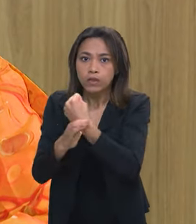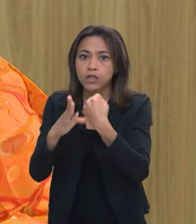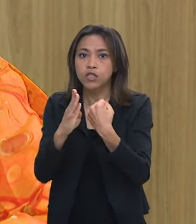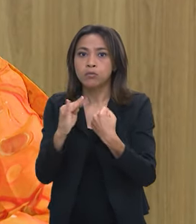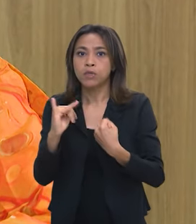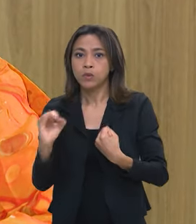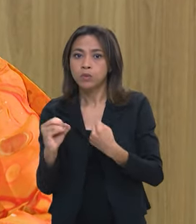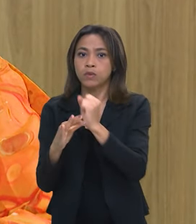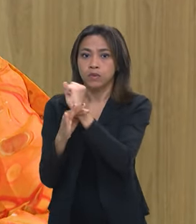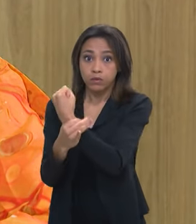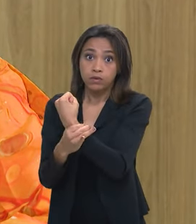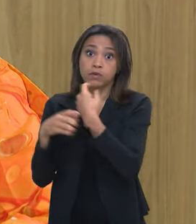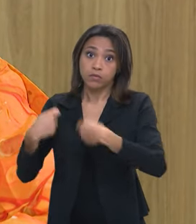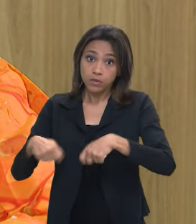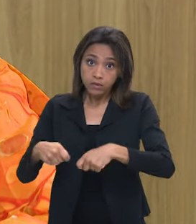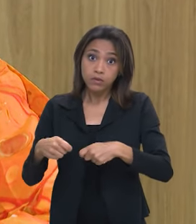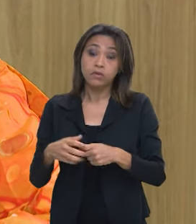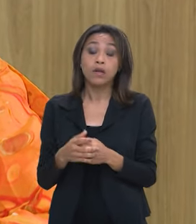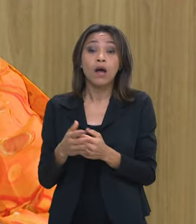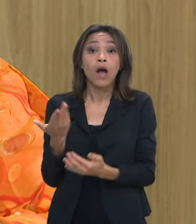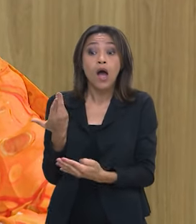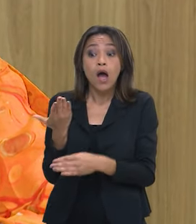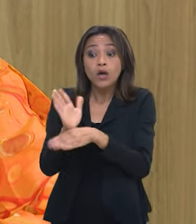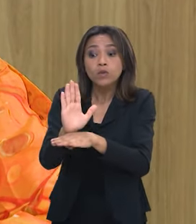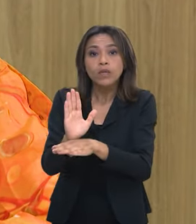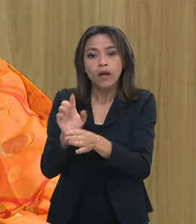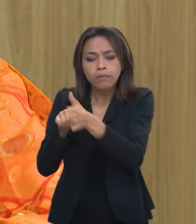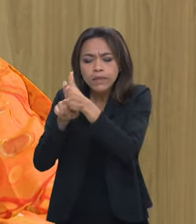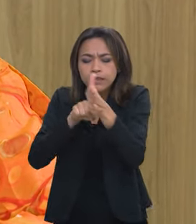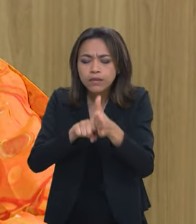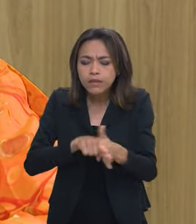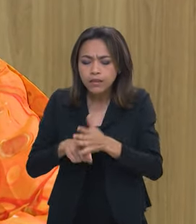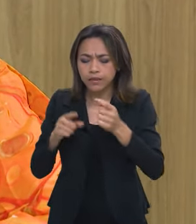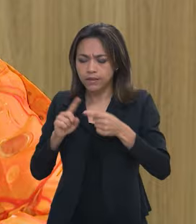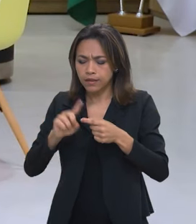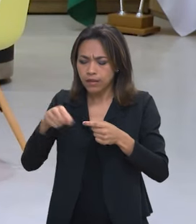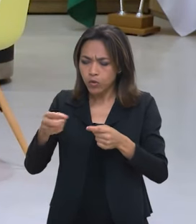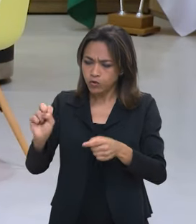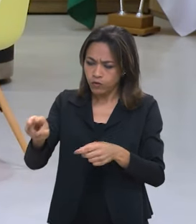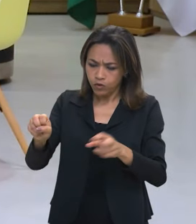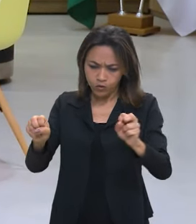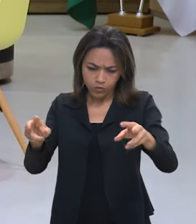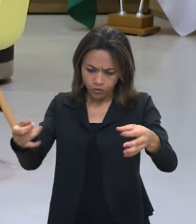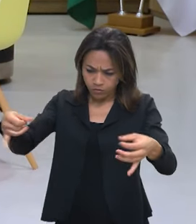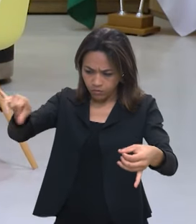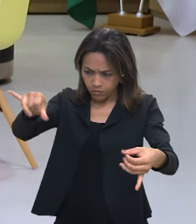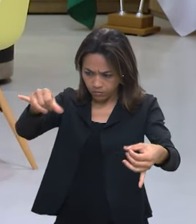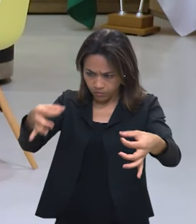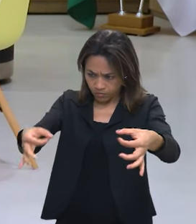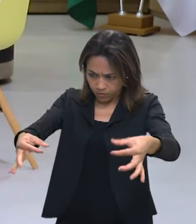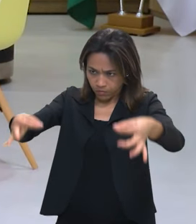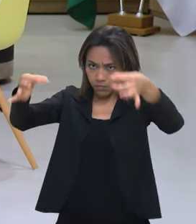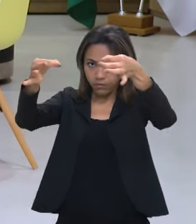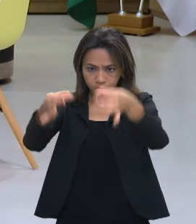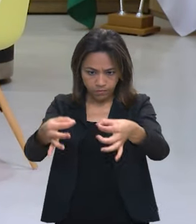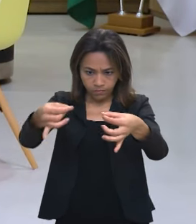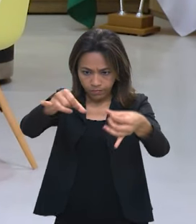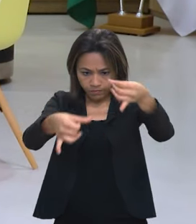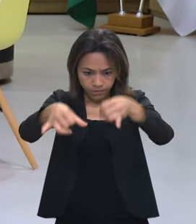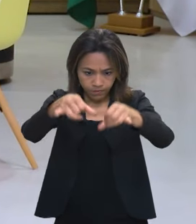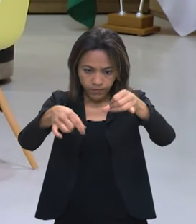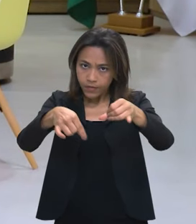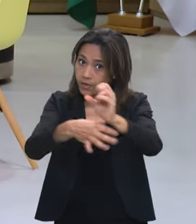segurança máxima é que permite a pesquisa a manipulação desses vírus em condições